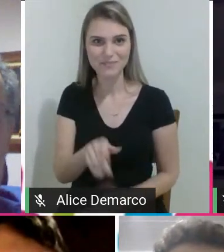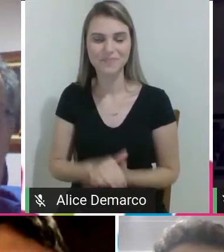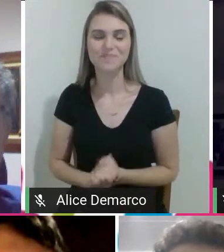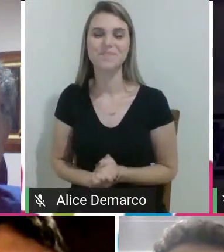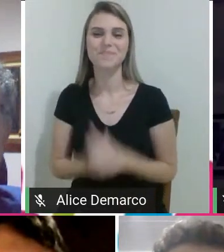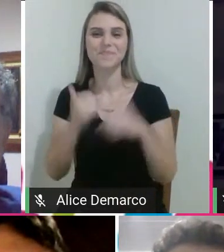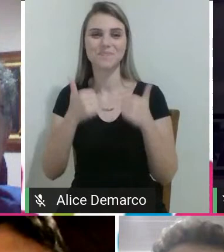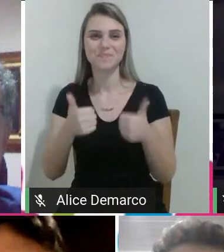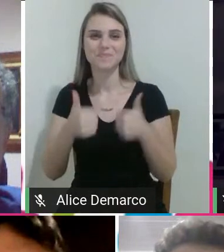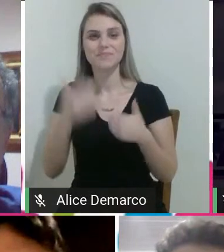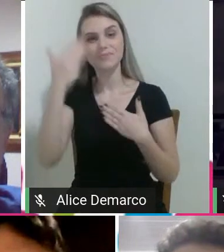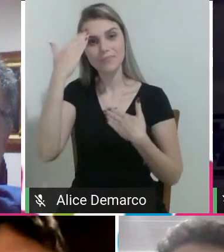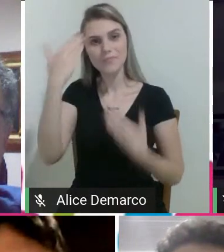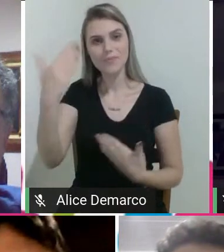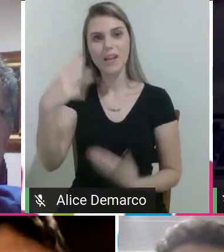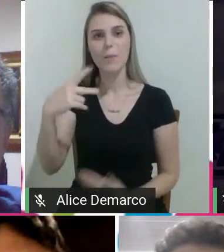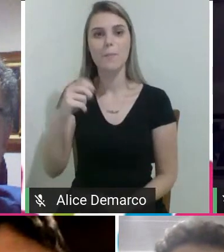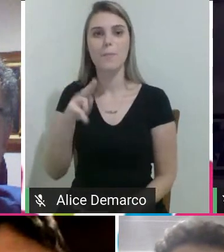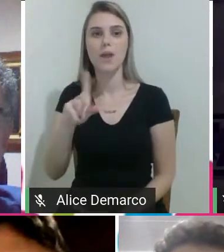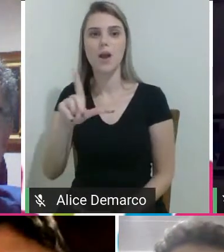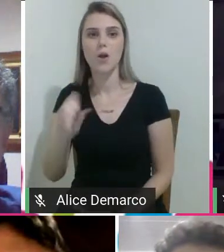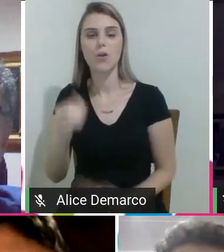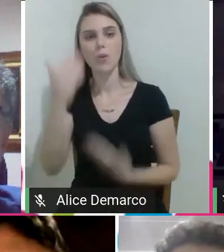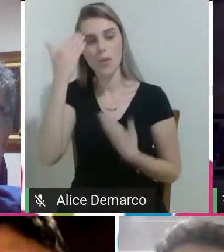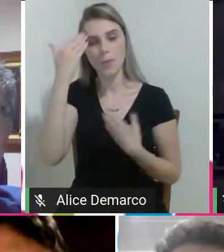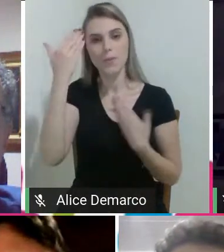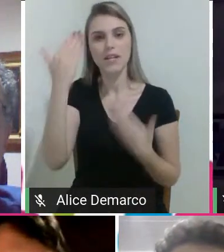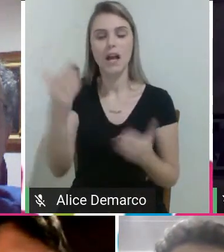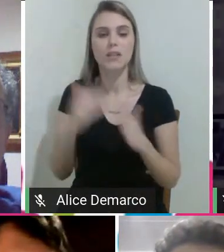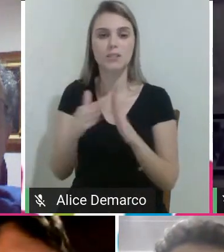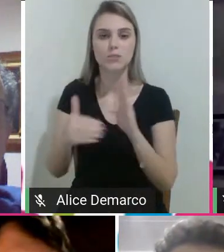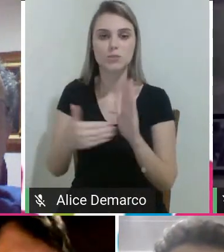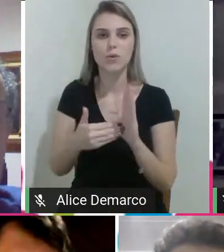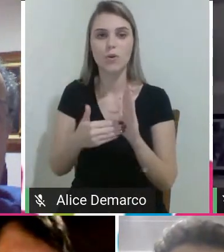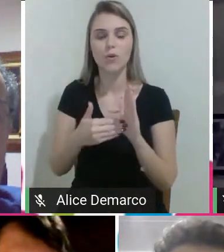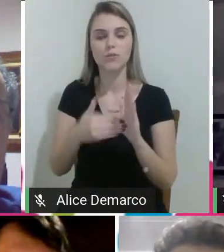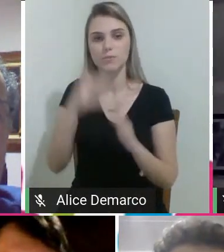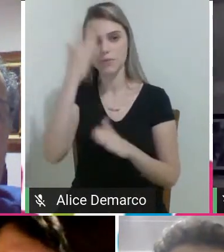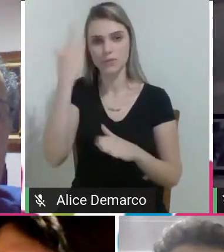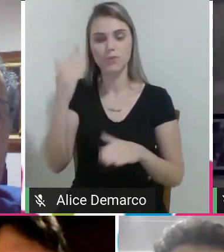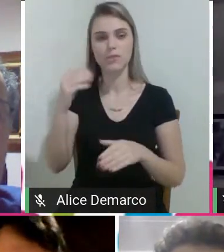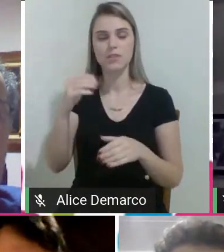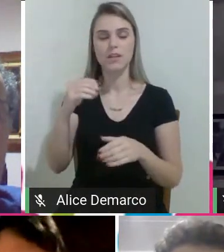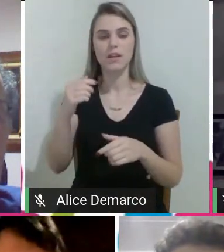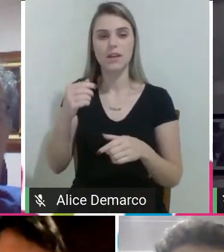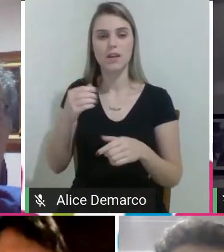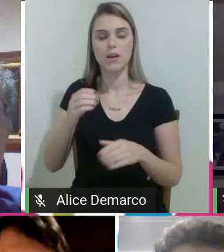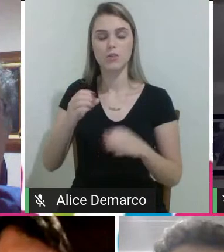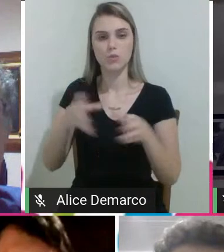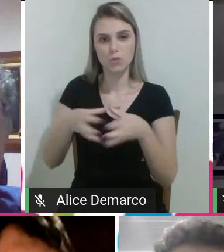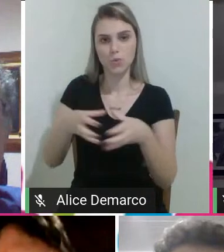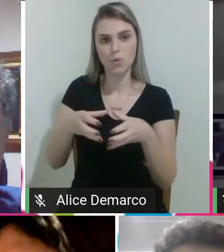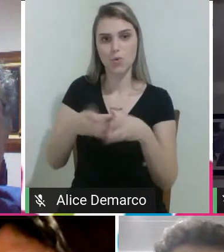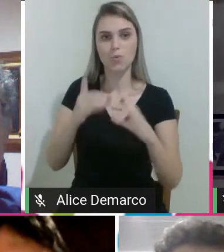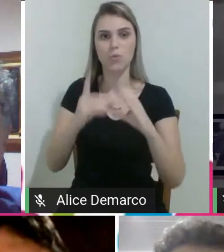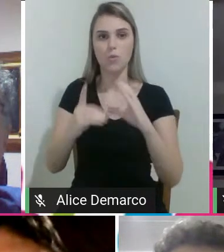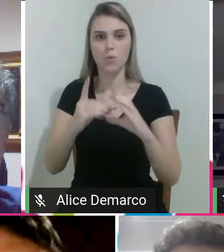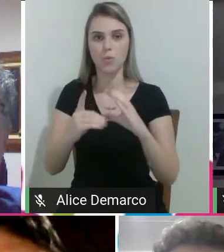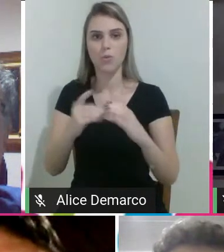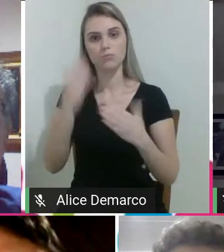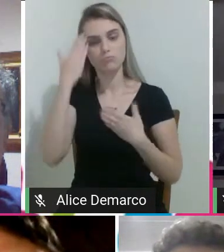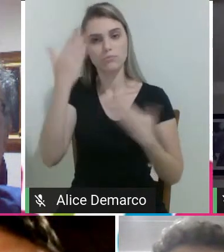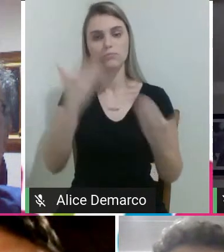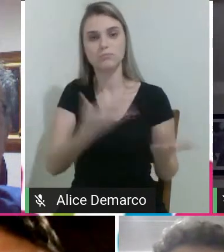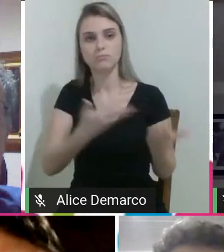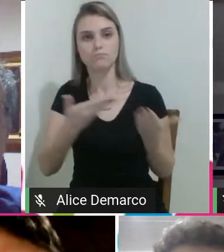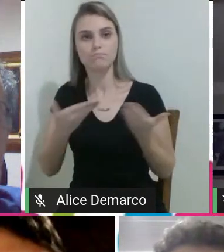Paulo, obrigada a todos os membros do CONDE, pelo convite, não é, que vocês nos fizeram ao Instituto Federal de Santa